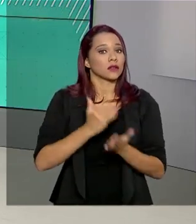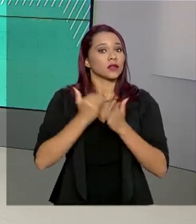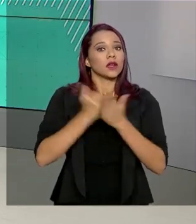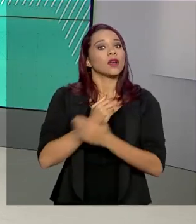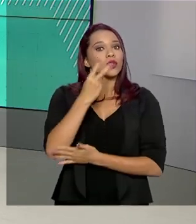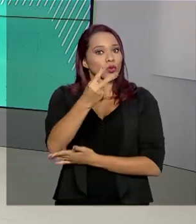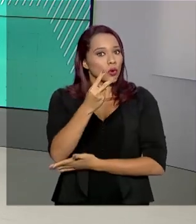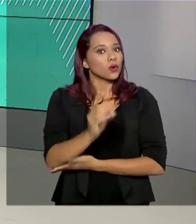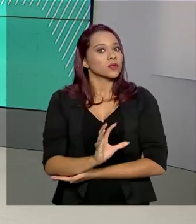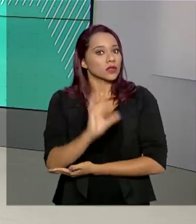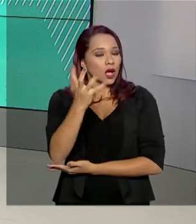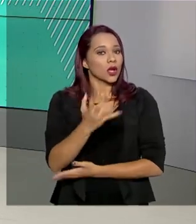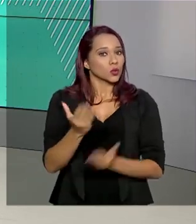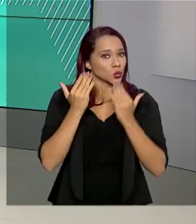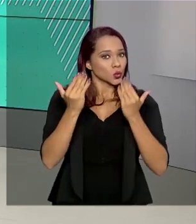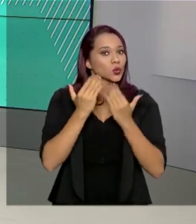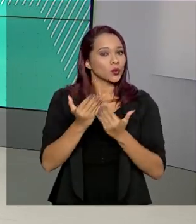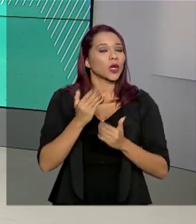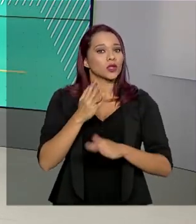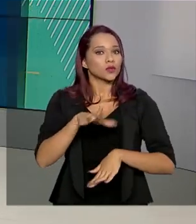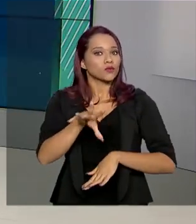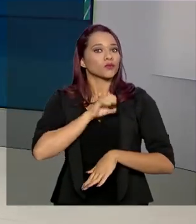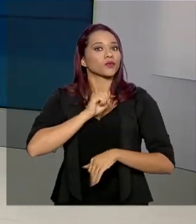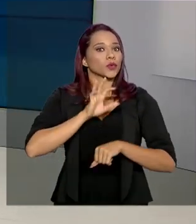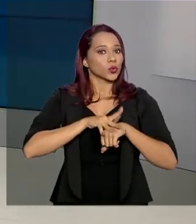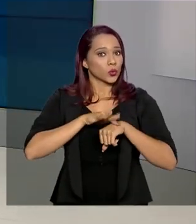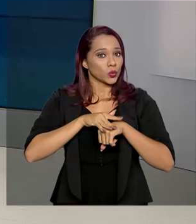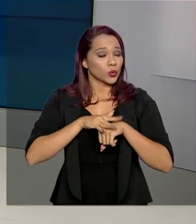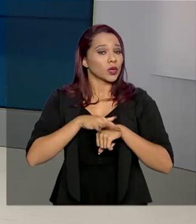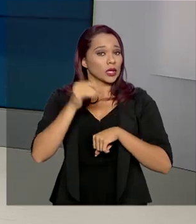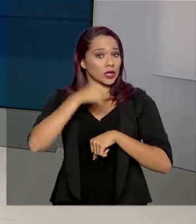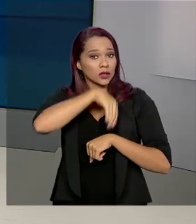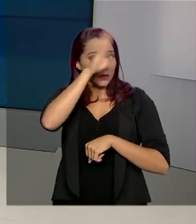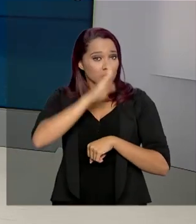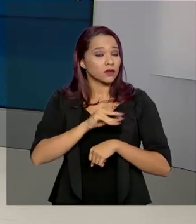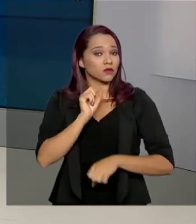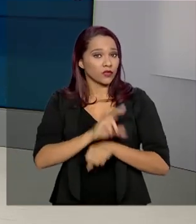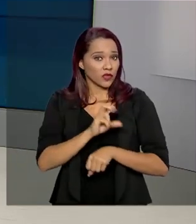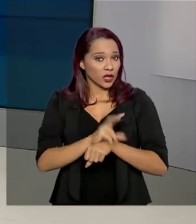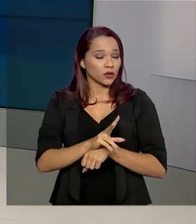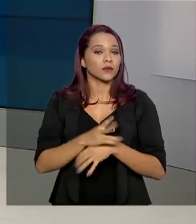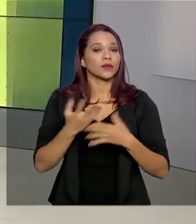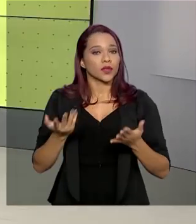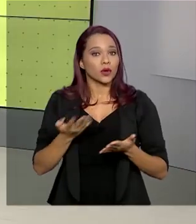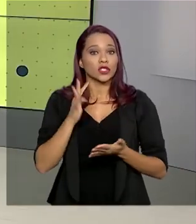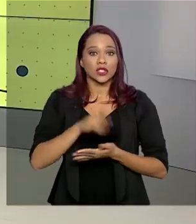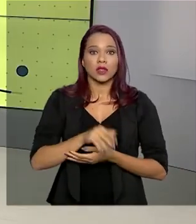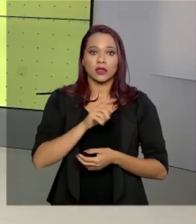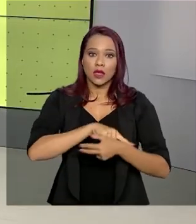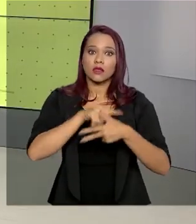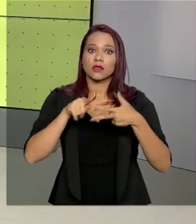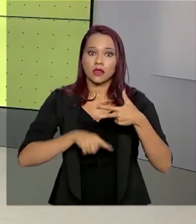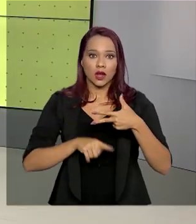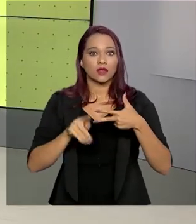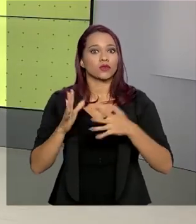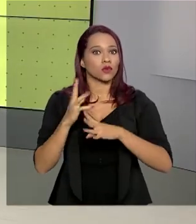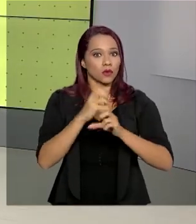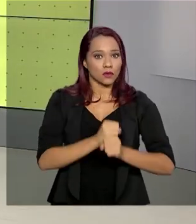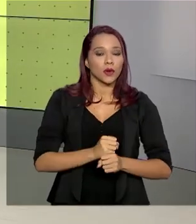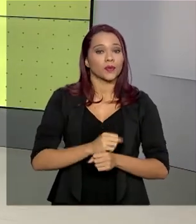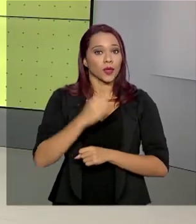casos suspeitos do coronavírus no Brasil estão sendo monitorados. Com esses, são agora três no total.